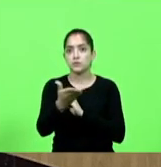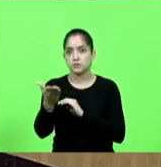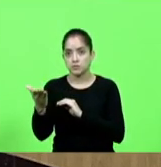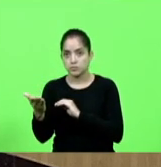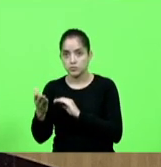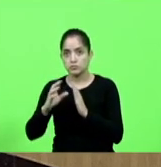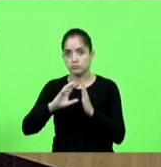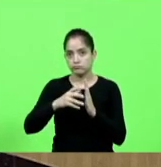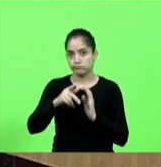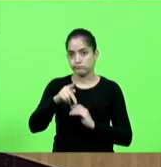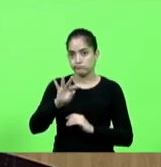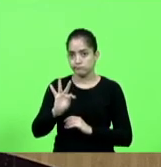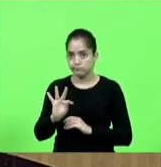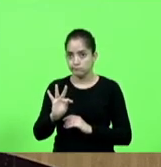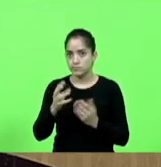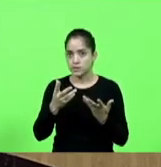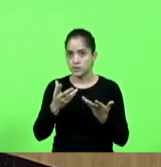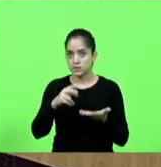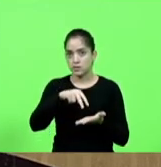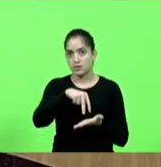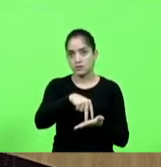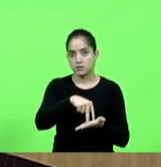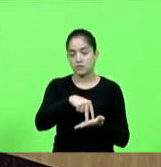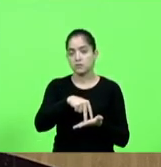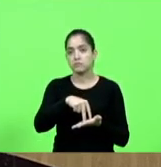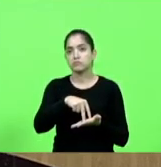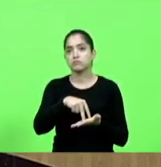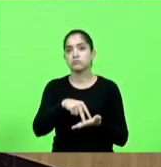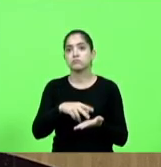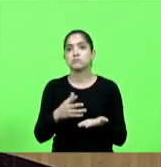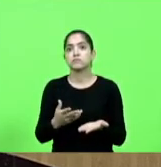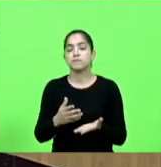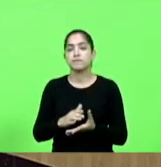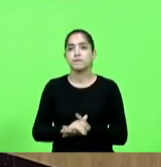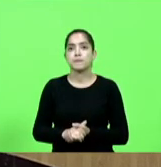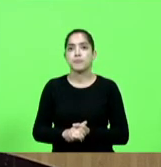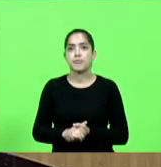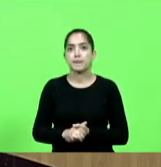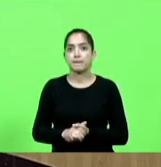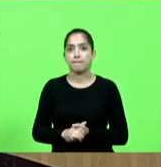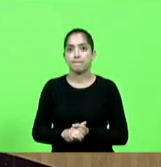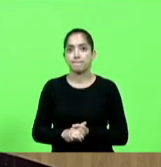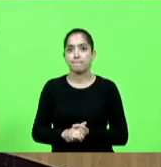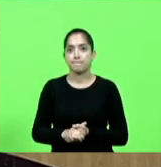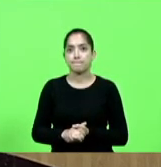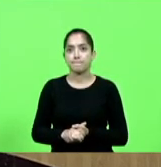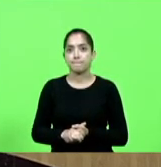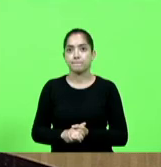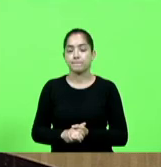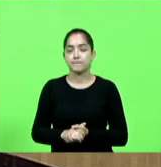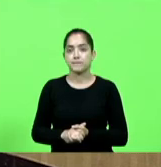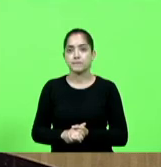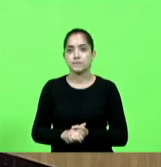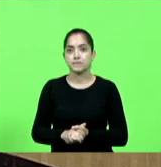do PT Fabiano Padre Pedro deputado deputado Padre Pedro fará a palavra